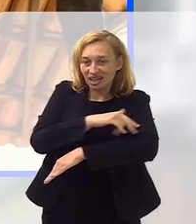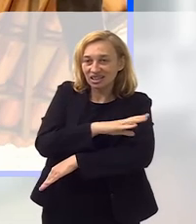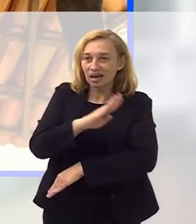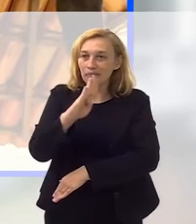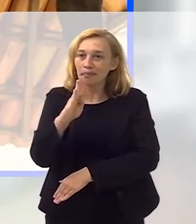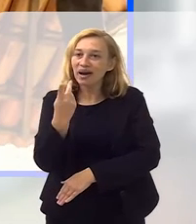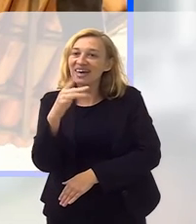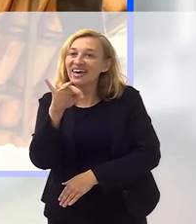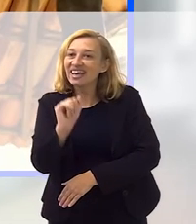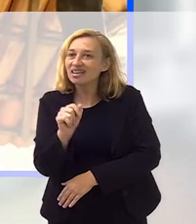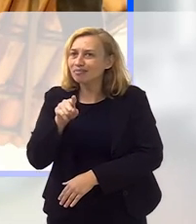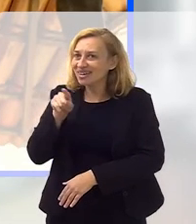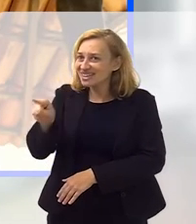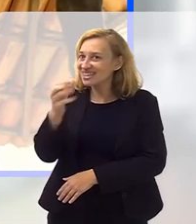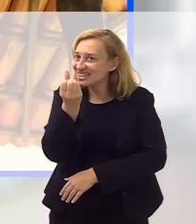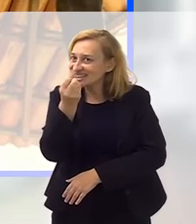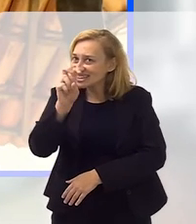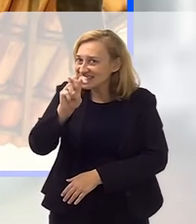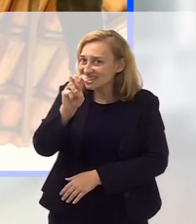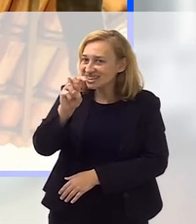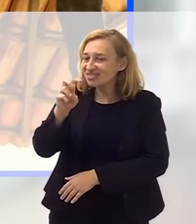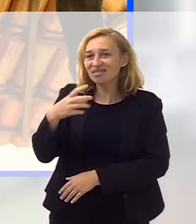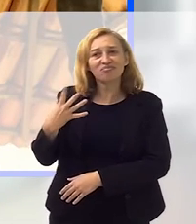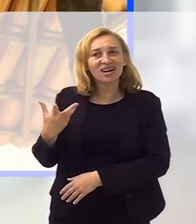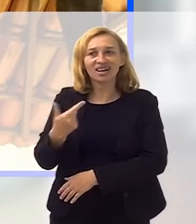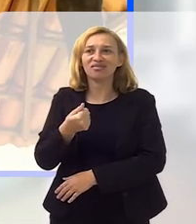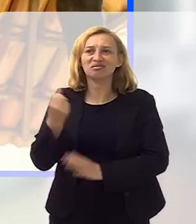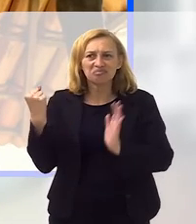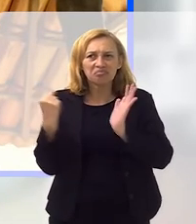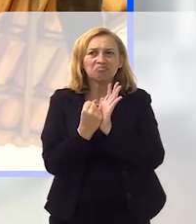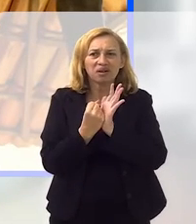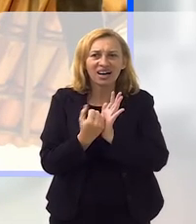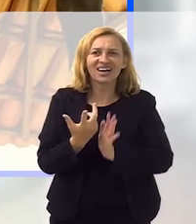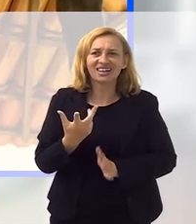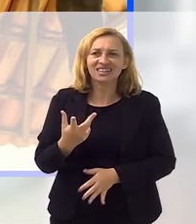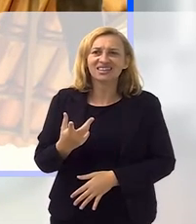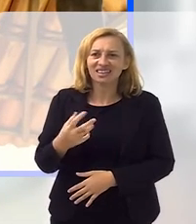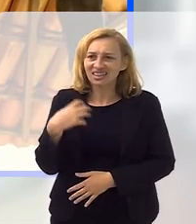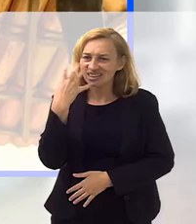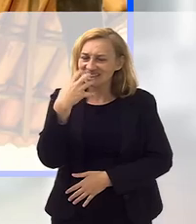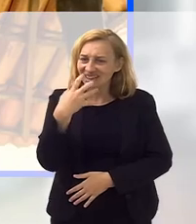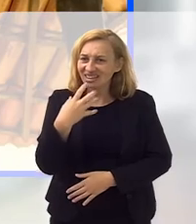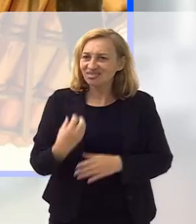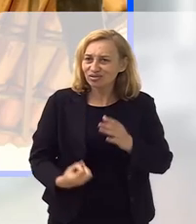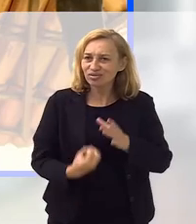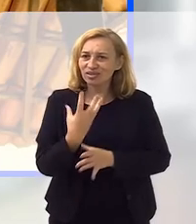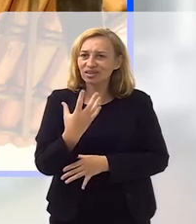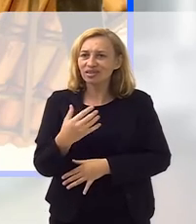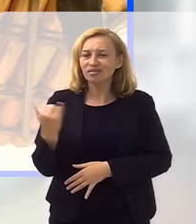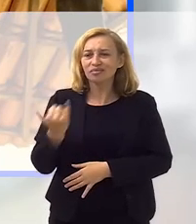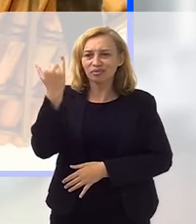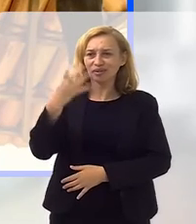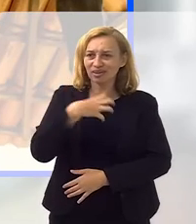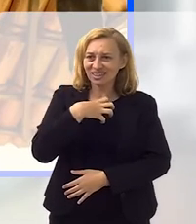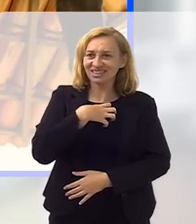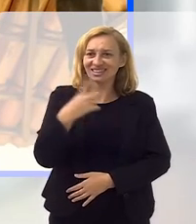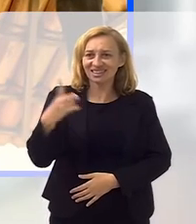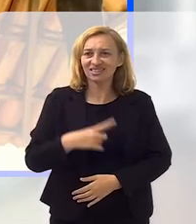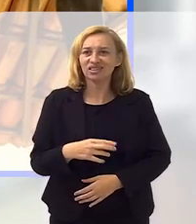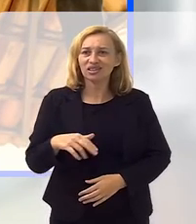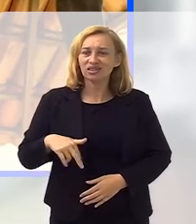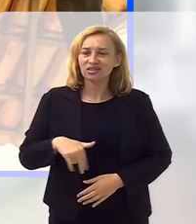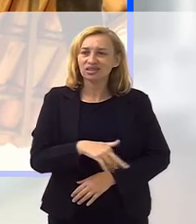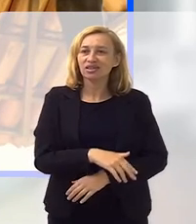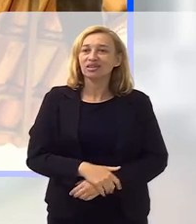na ala das baianas, mas esse de 65 eu acho simbólico, assim, mesmo sendo autora do samba, ela saiu onde ela se sentia melhor,